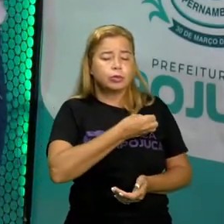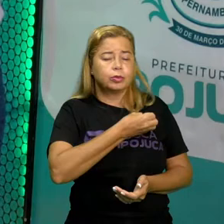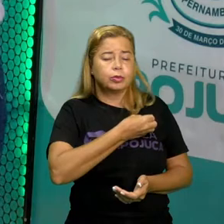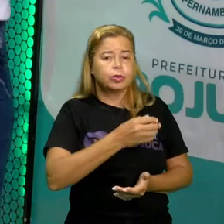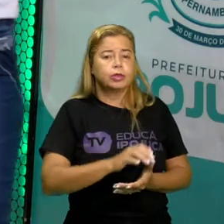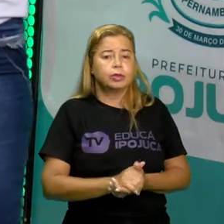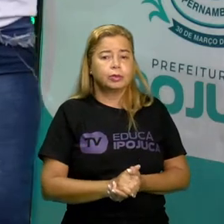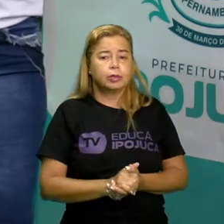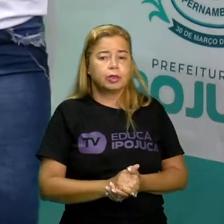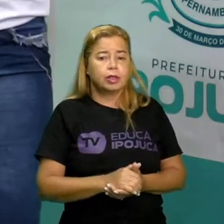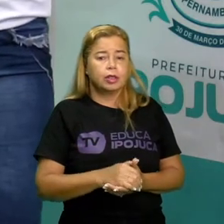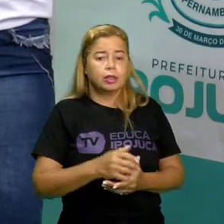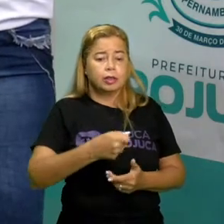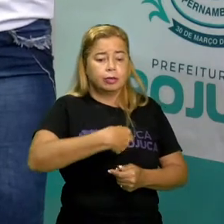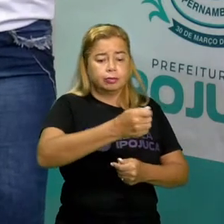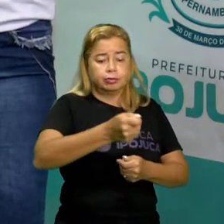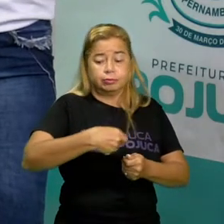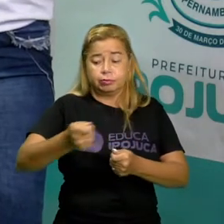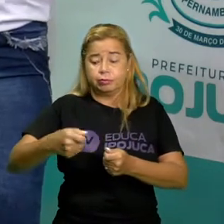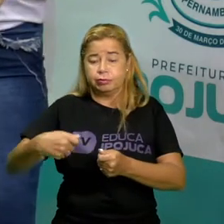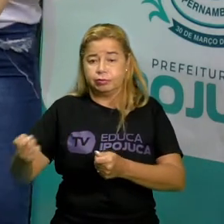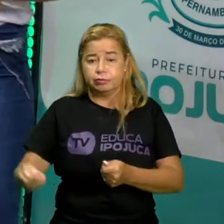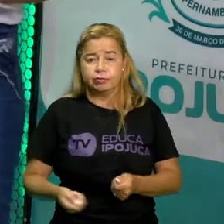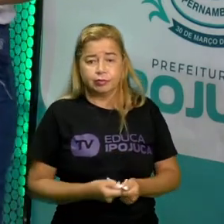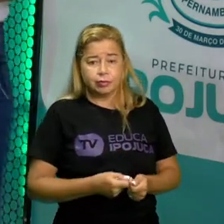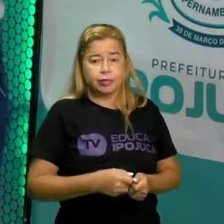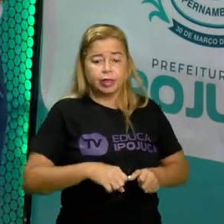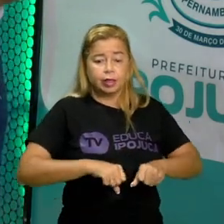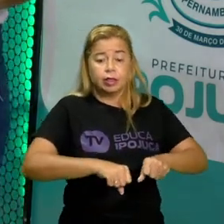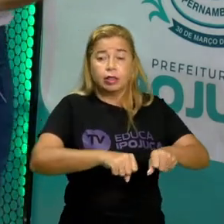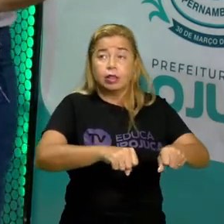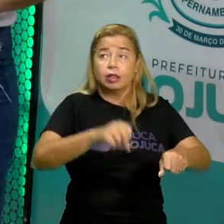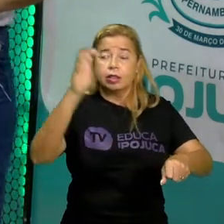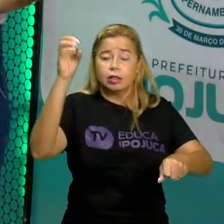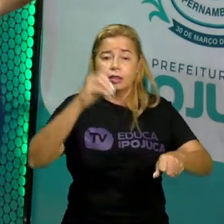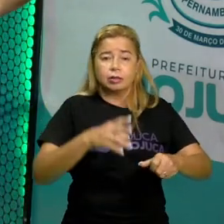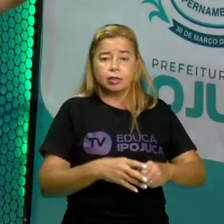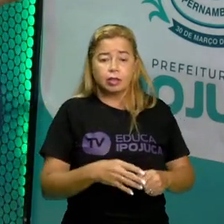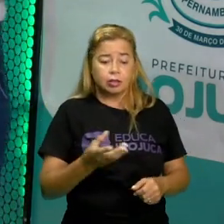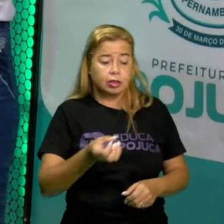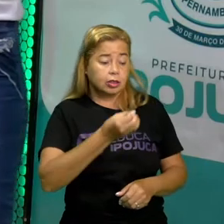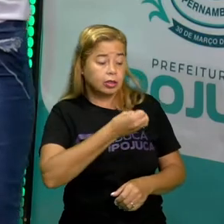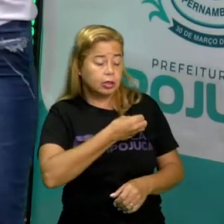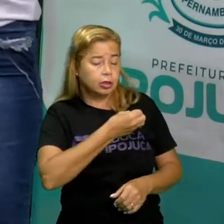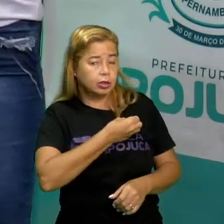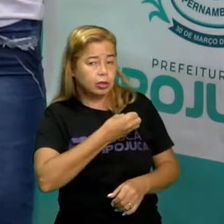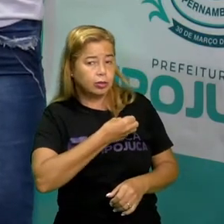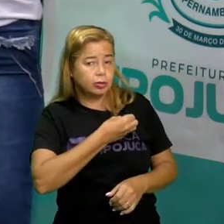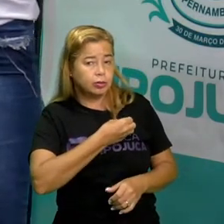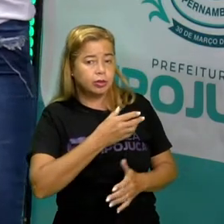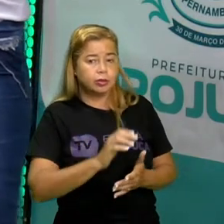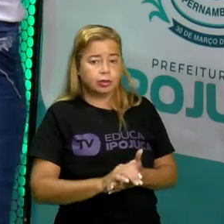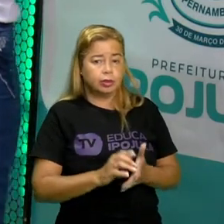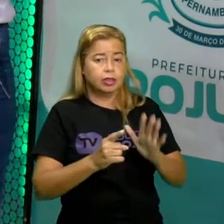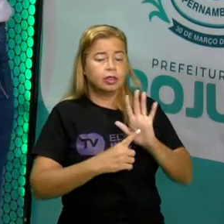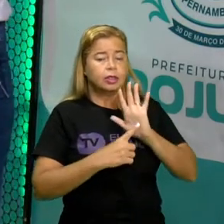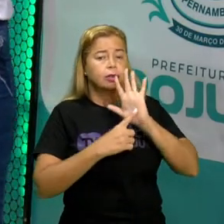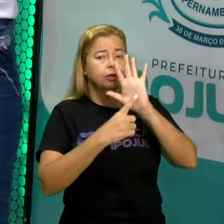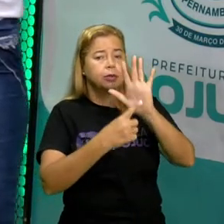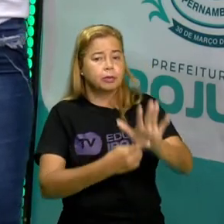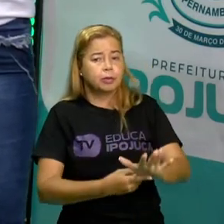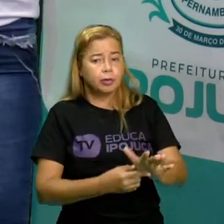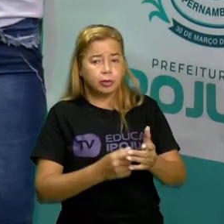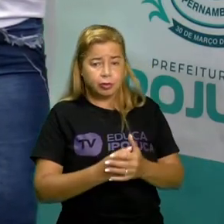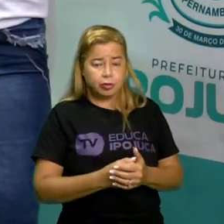esse planfleto de supermercado que está indicando aqui esses números estão indicando que há